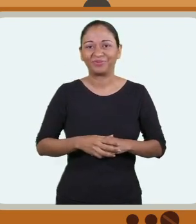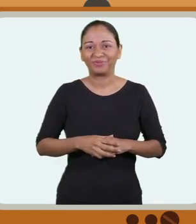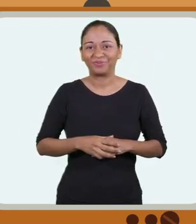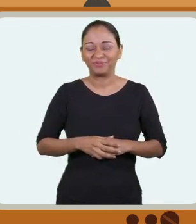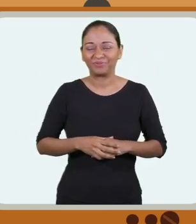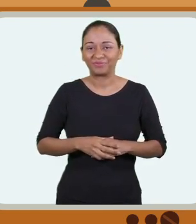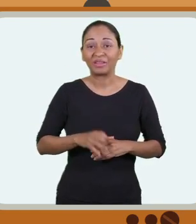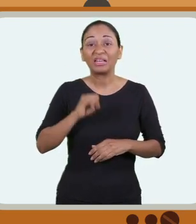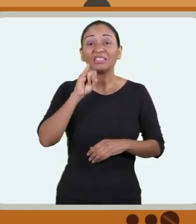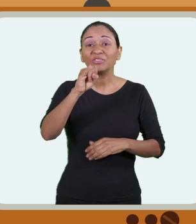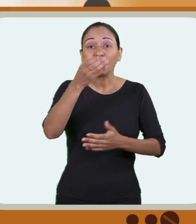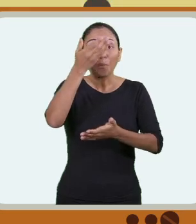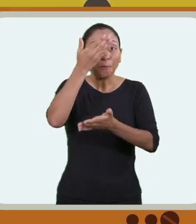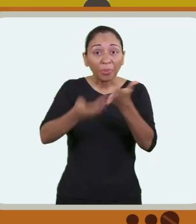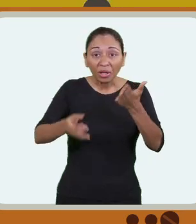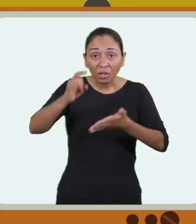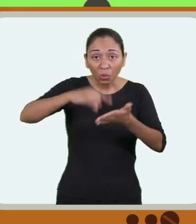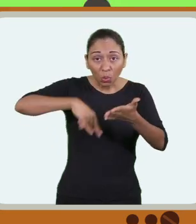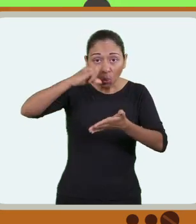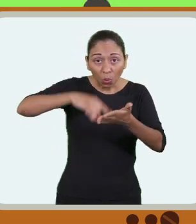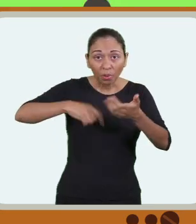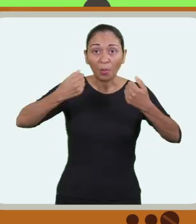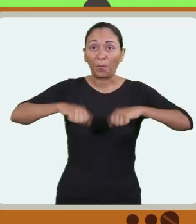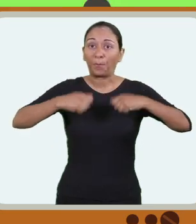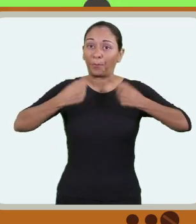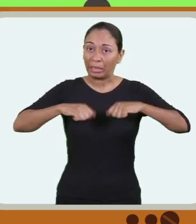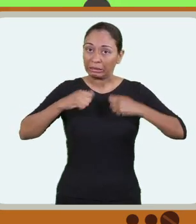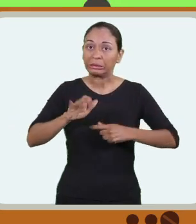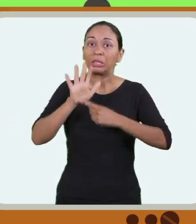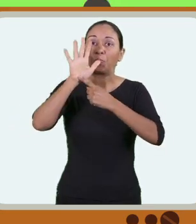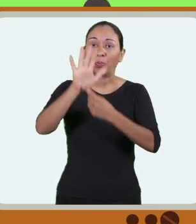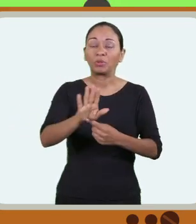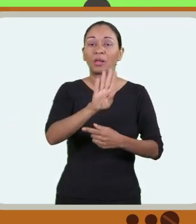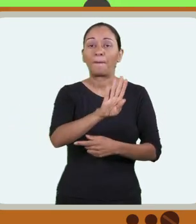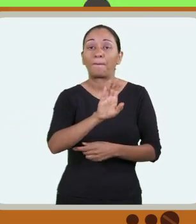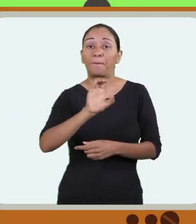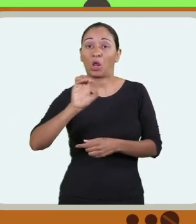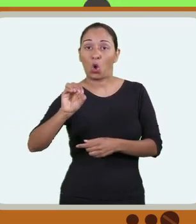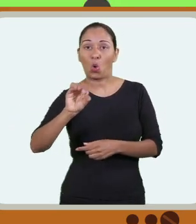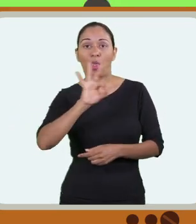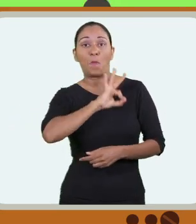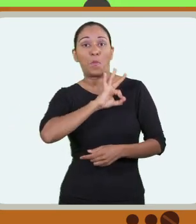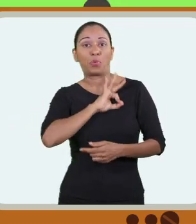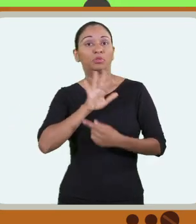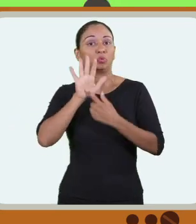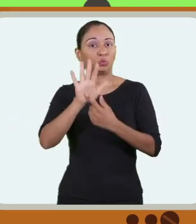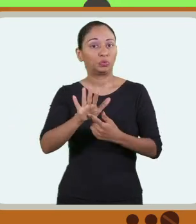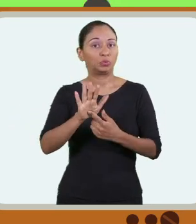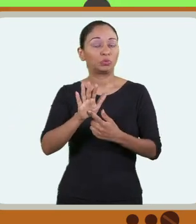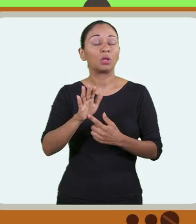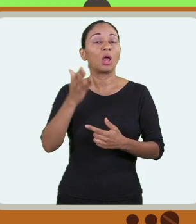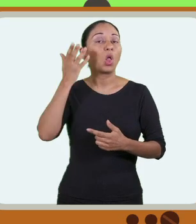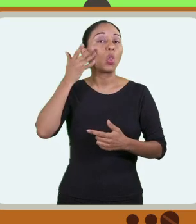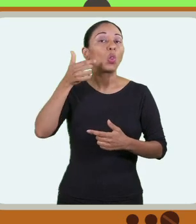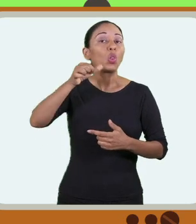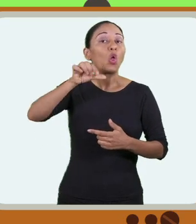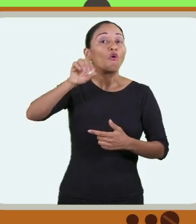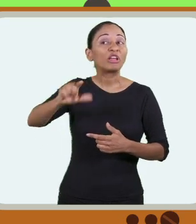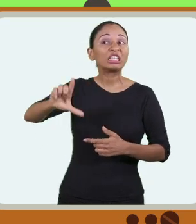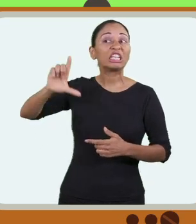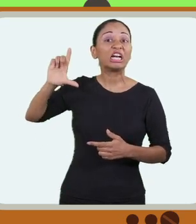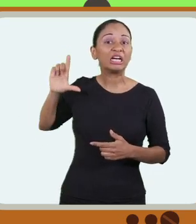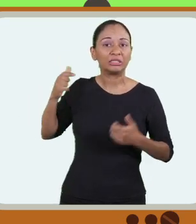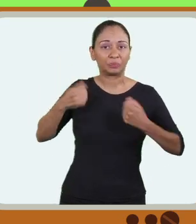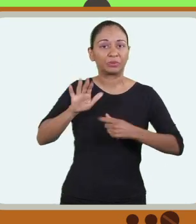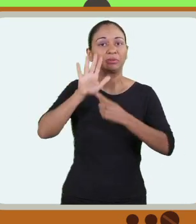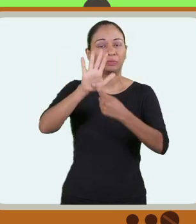fevereiro de 2006. Se você perder o documento, precisa apresentar boletim de ocorrência, emitido no máximo 90